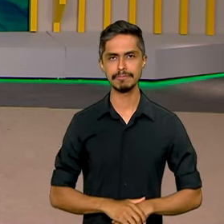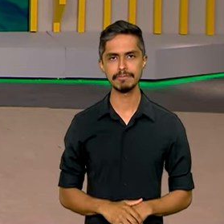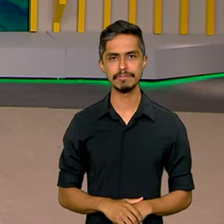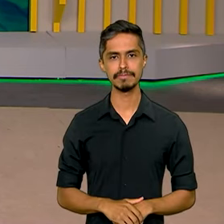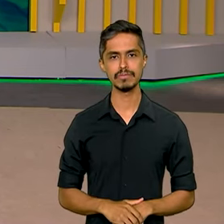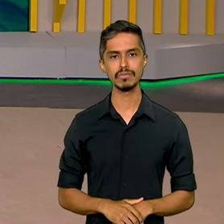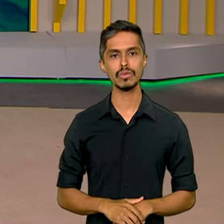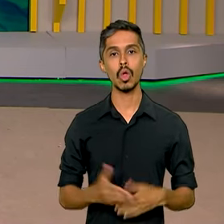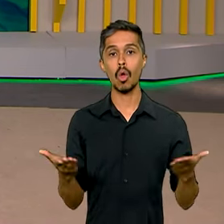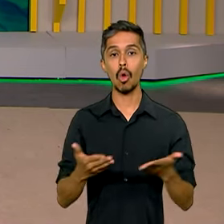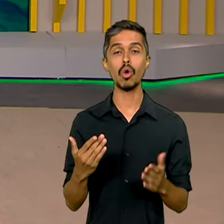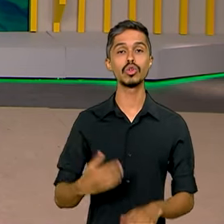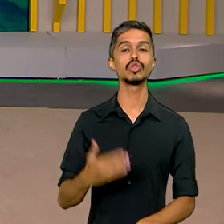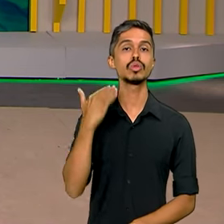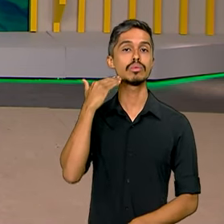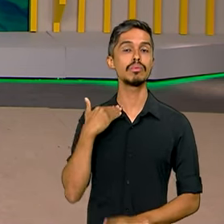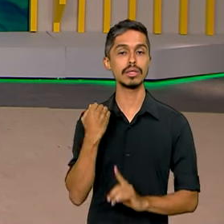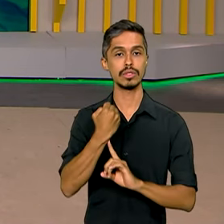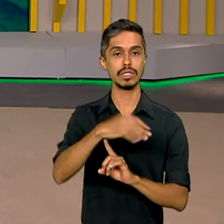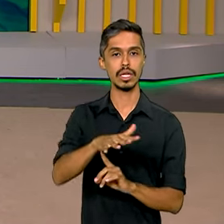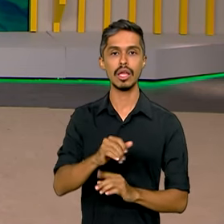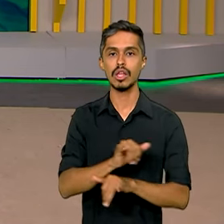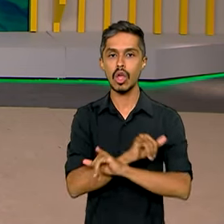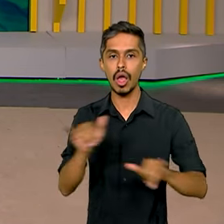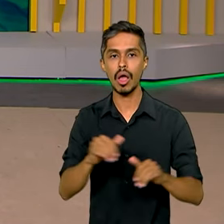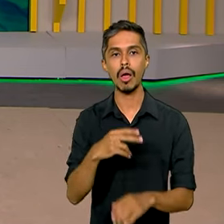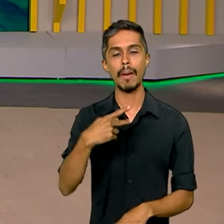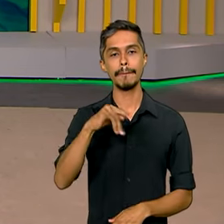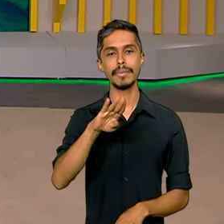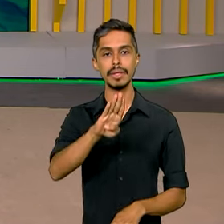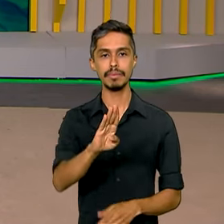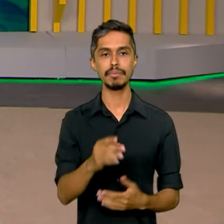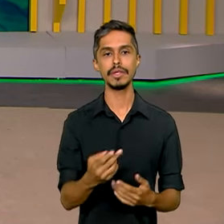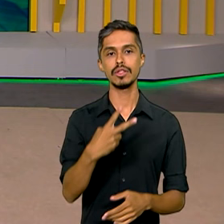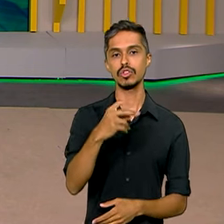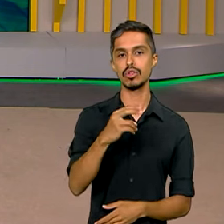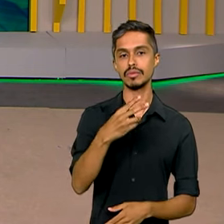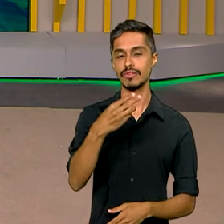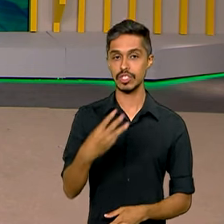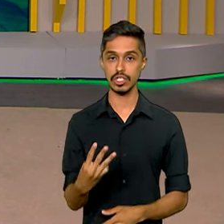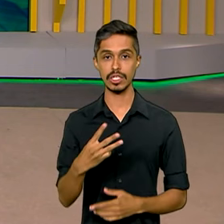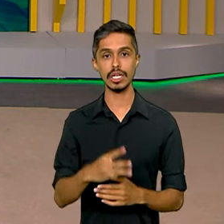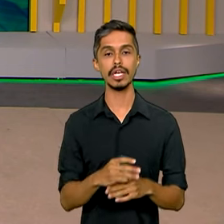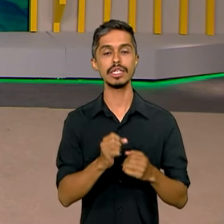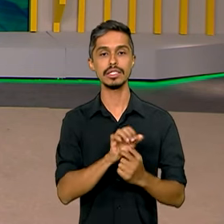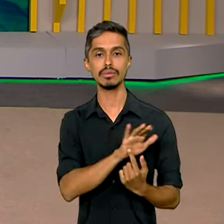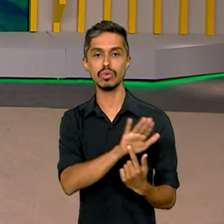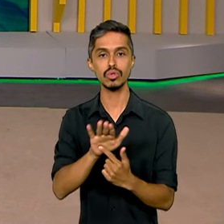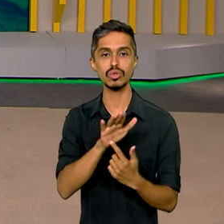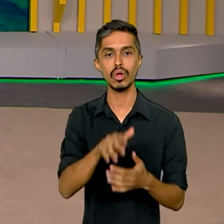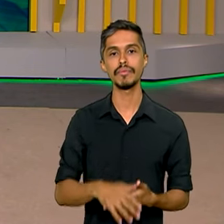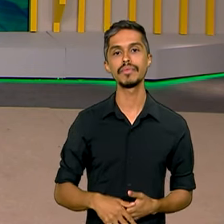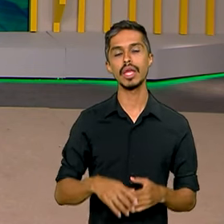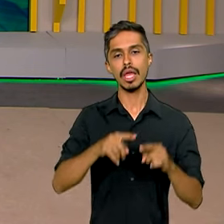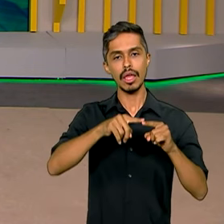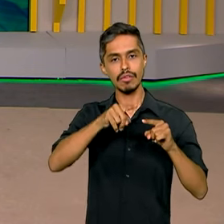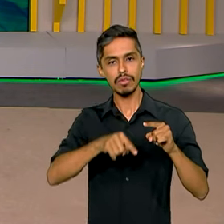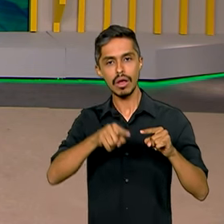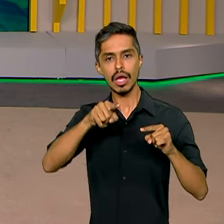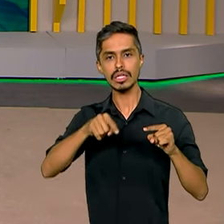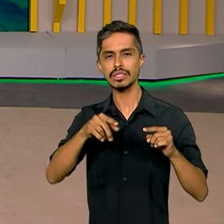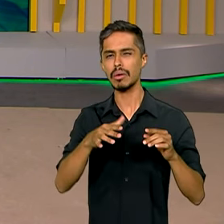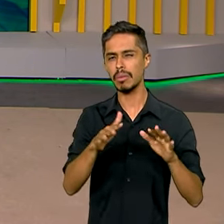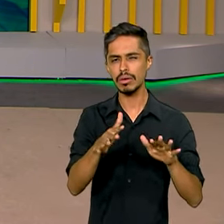Hoje o Banco Central divulgou a prévia do PIB para novembro de 2023 e a variação, mesmo sendo